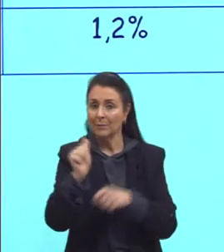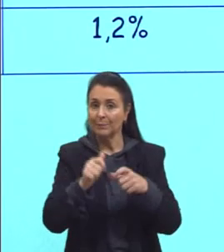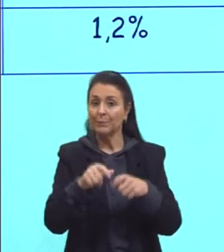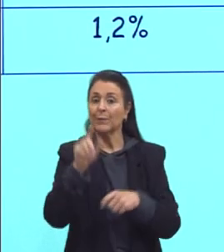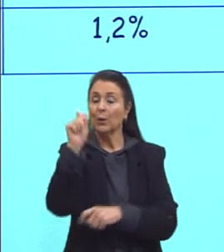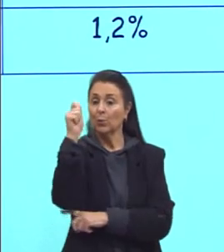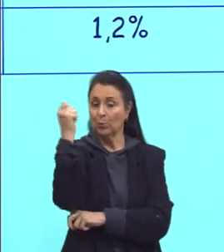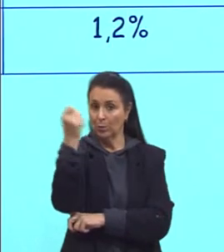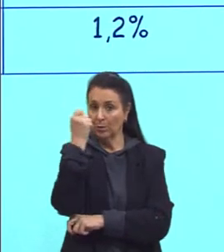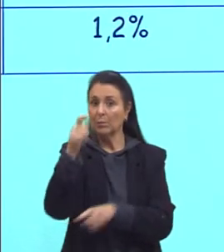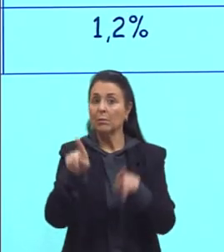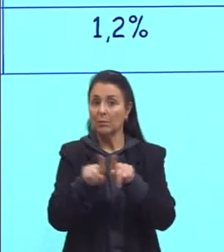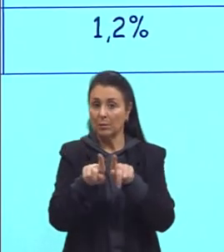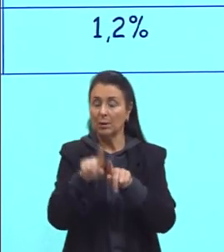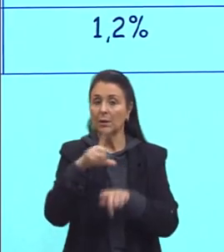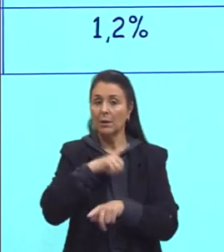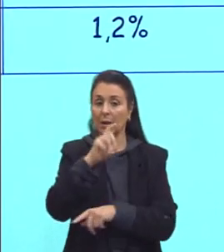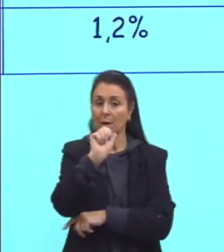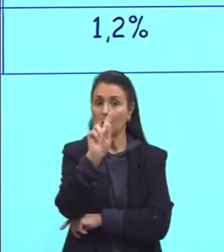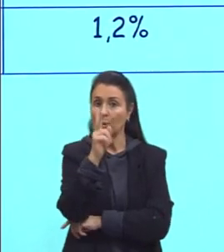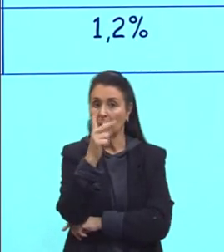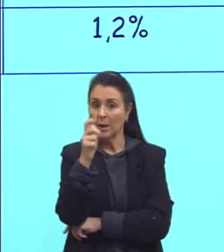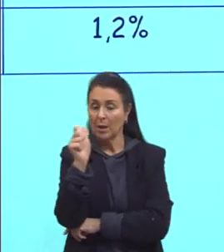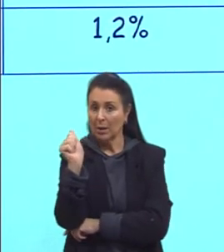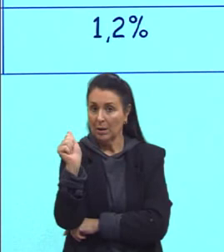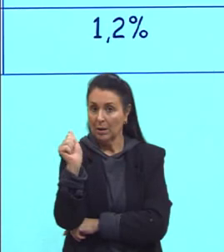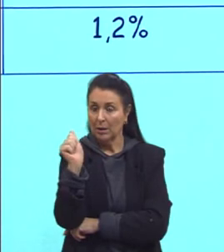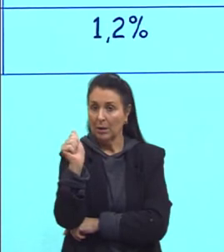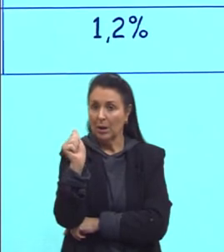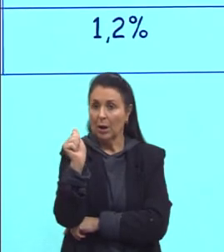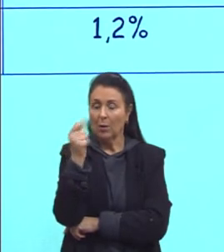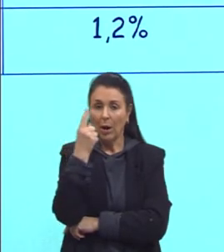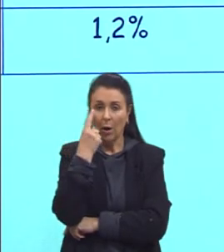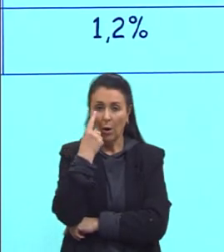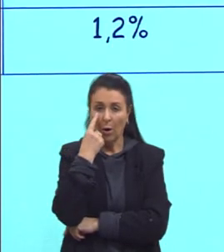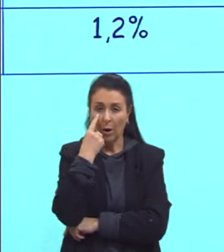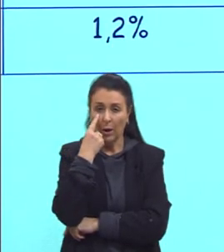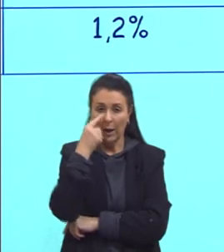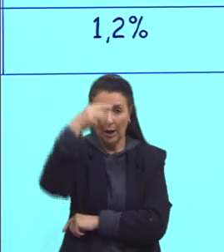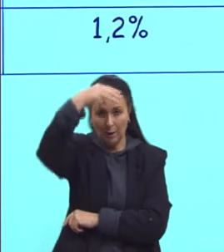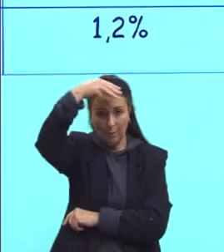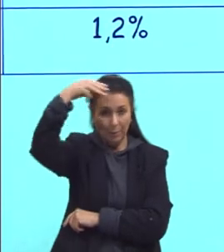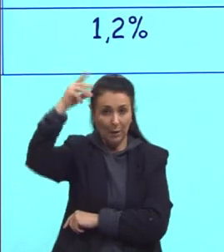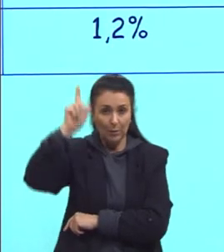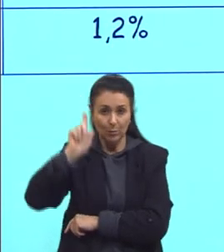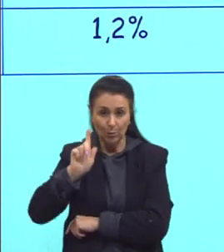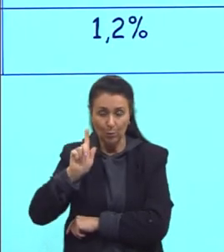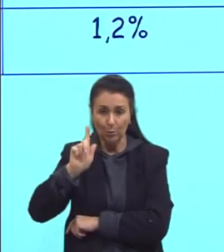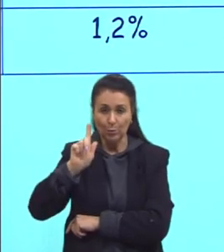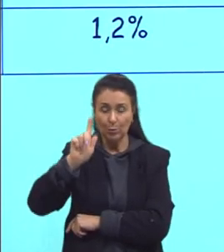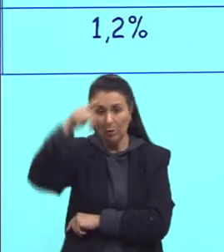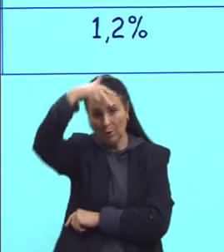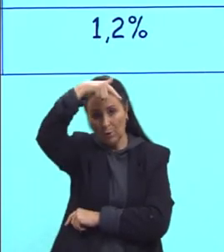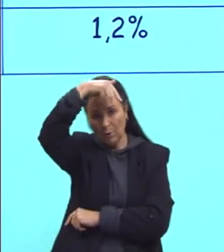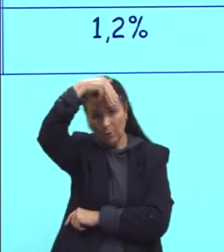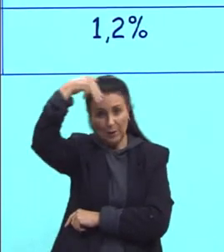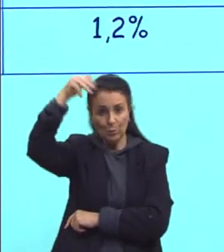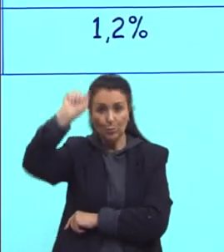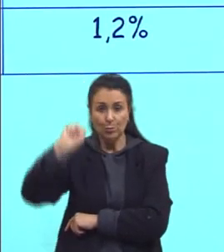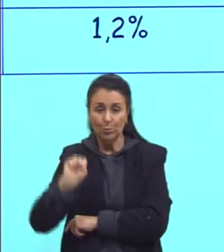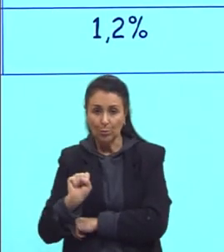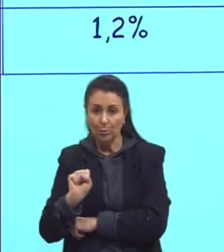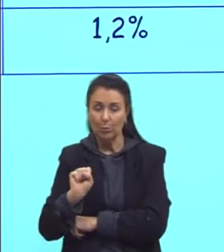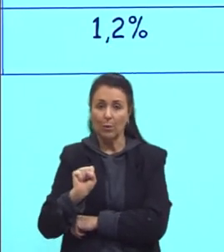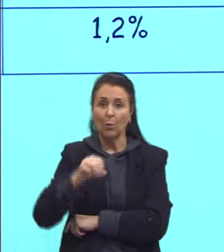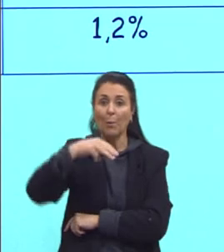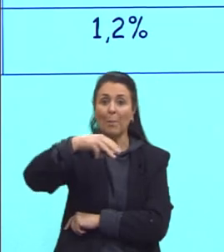tem uma área grande aqui com grandes hectares. Agora tu pega aqui, Mato Grosso, Mato Grosso do Sul, certo? Justamente o